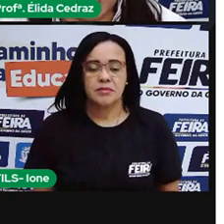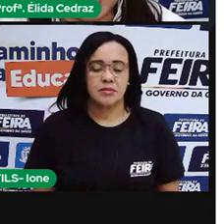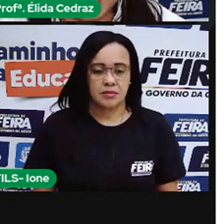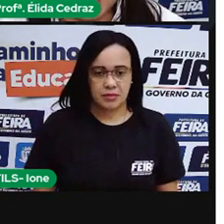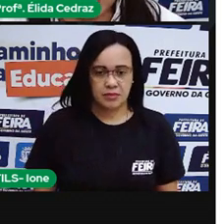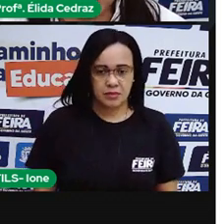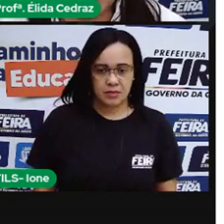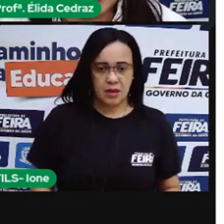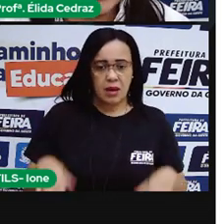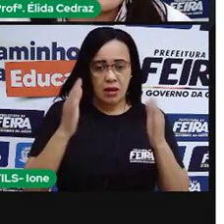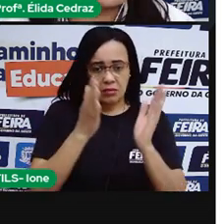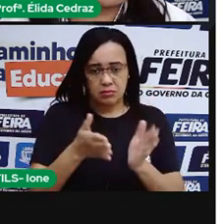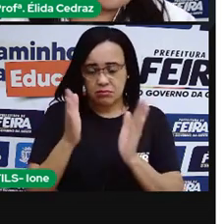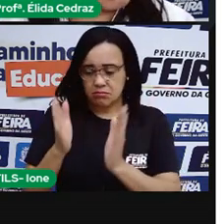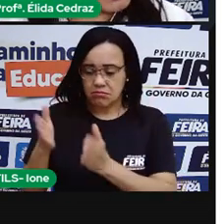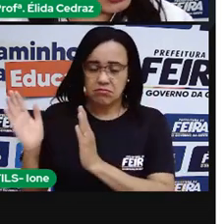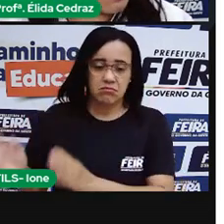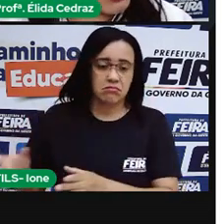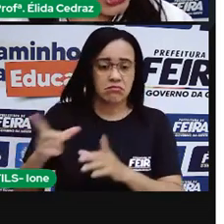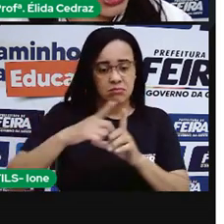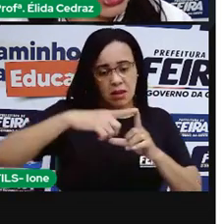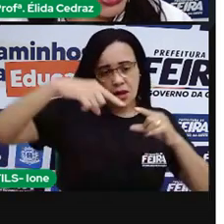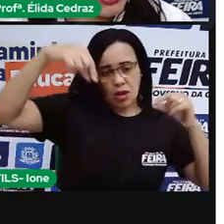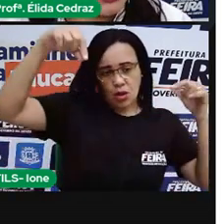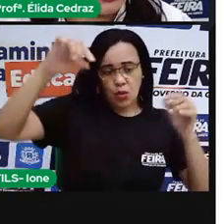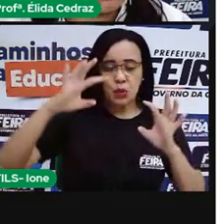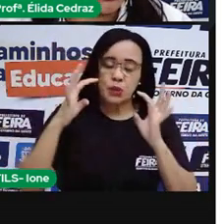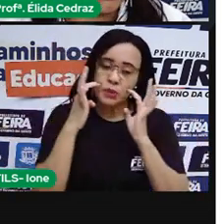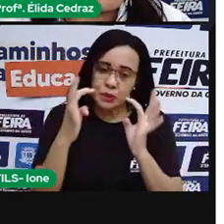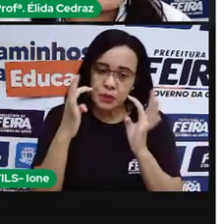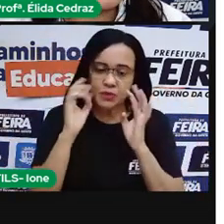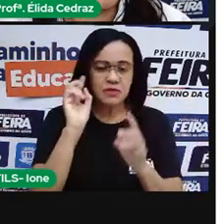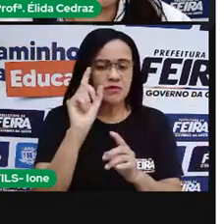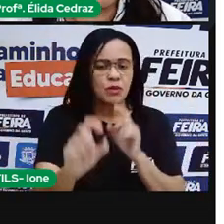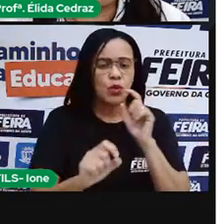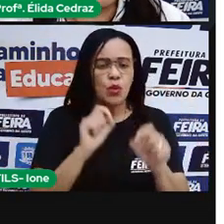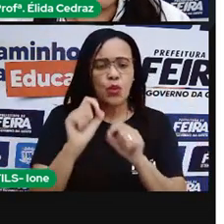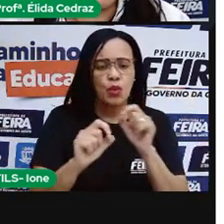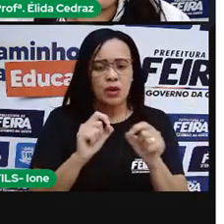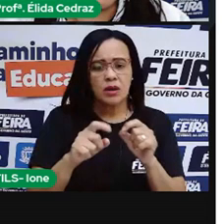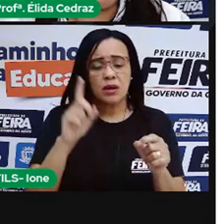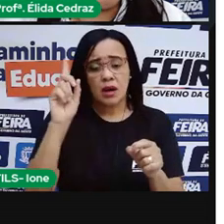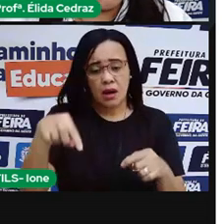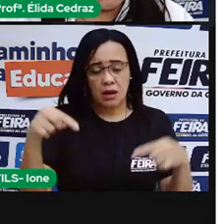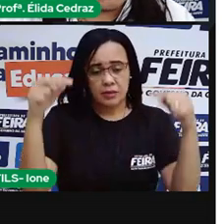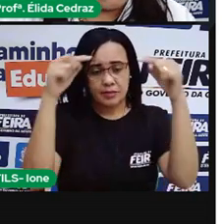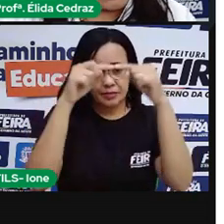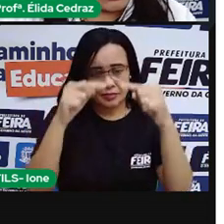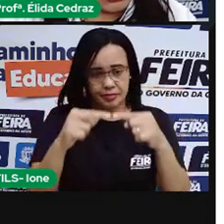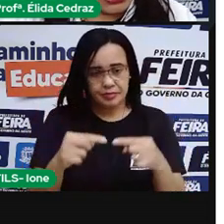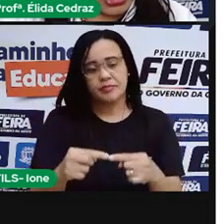As fases da Lua, se você prestar bastante atenção, o ciclo também é assim.